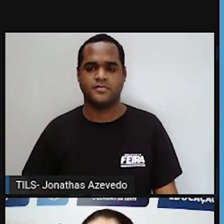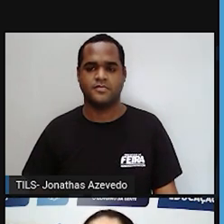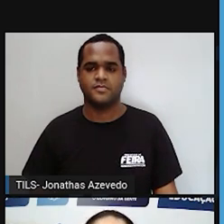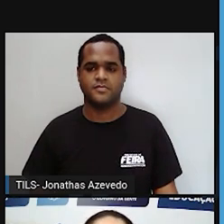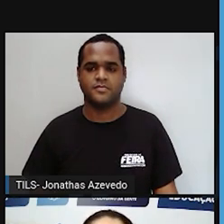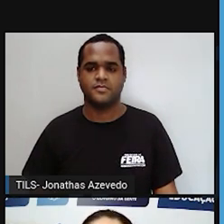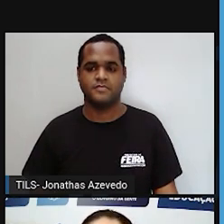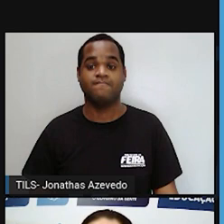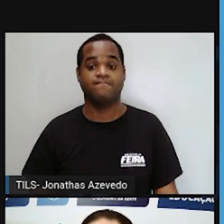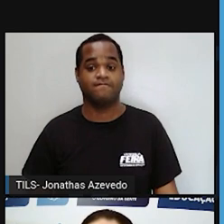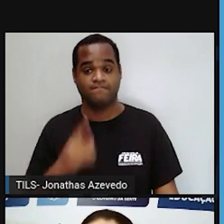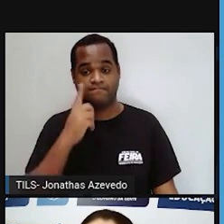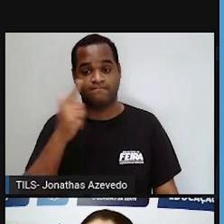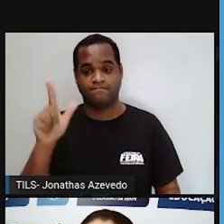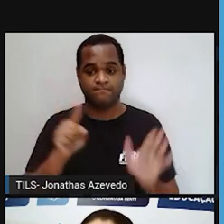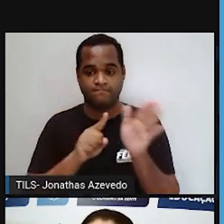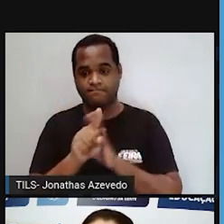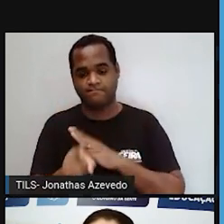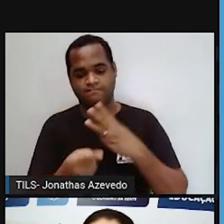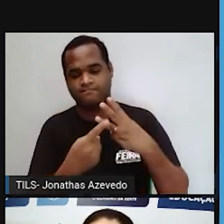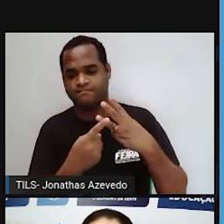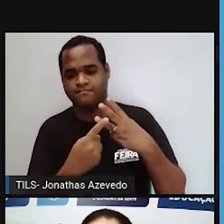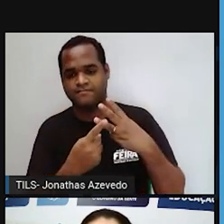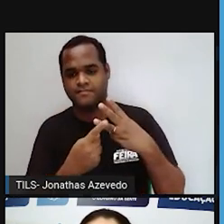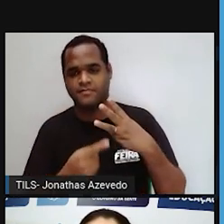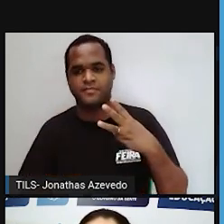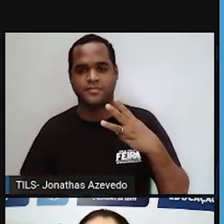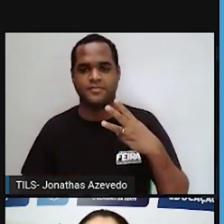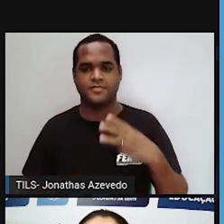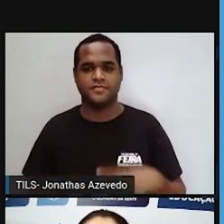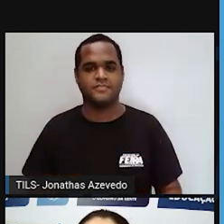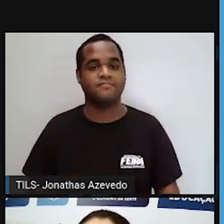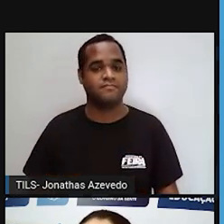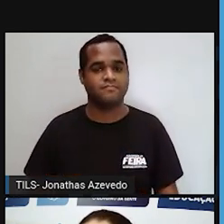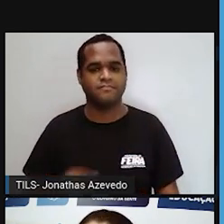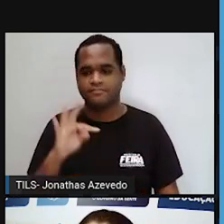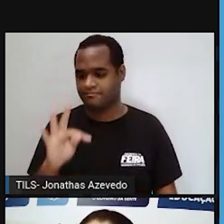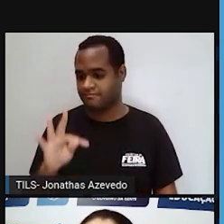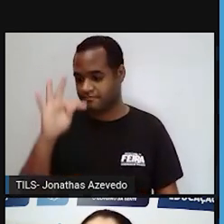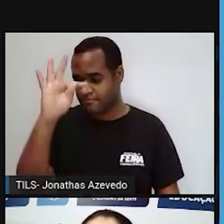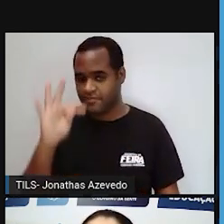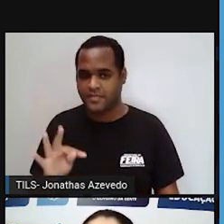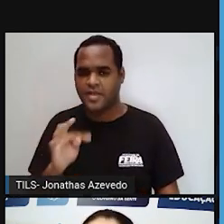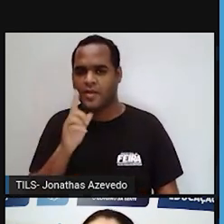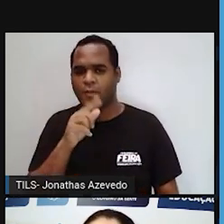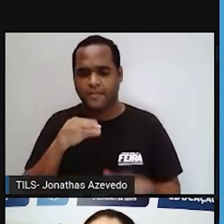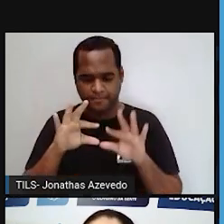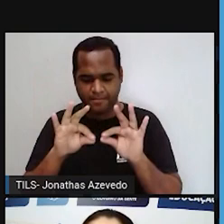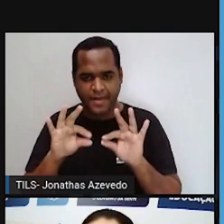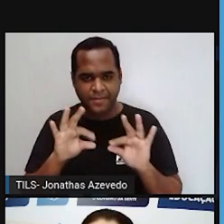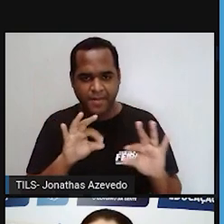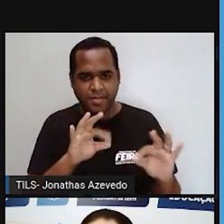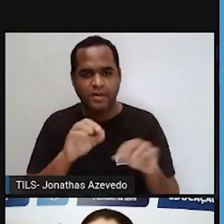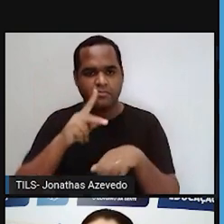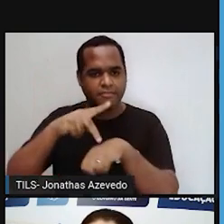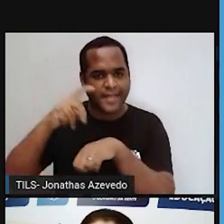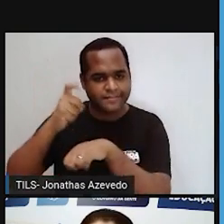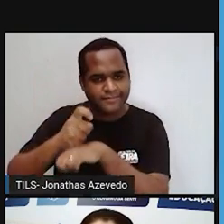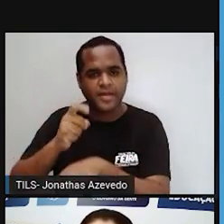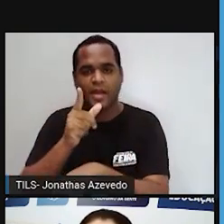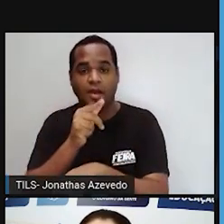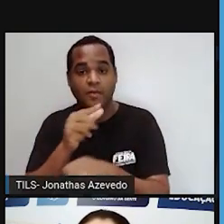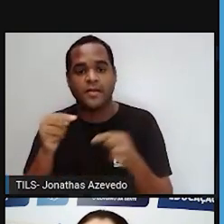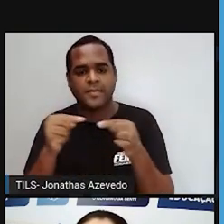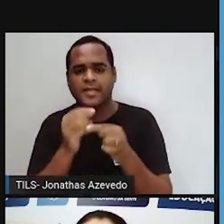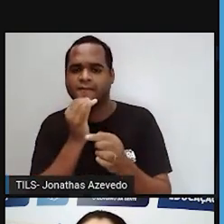Vamos para a terceira agora. A temperatura, umidade, rochas e água